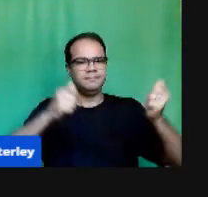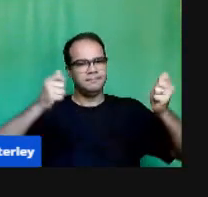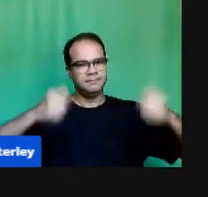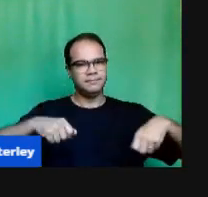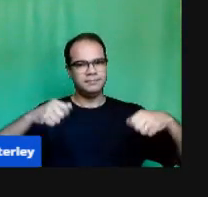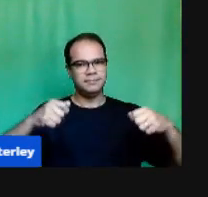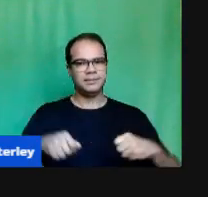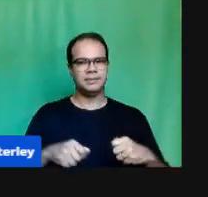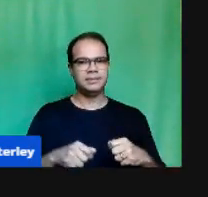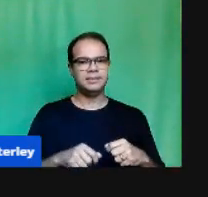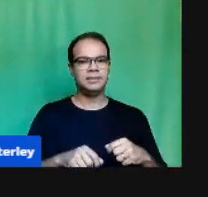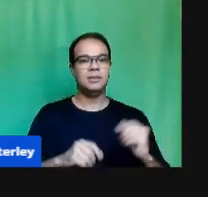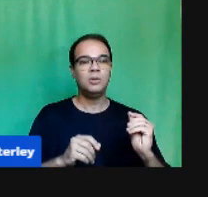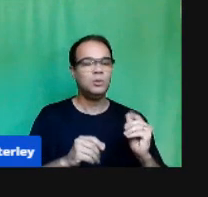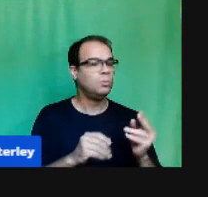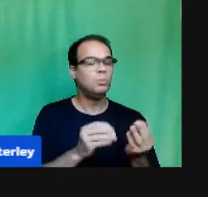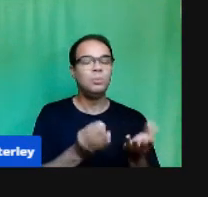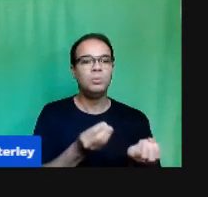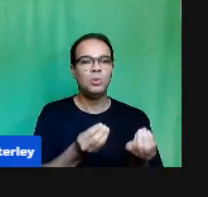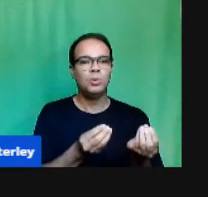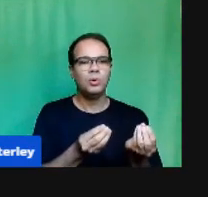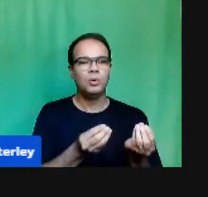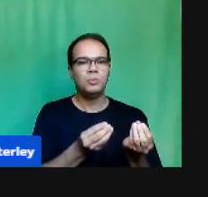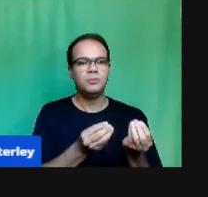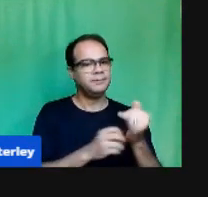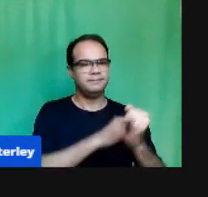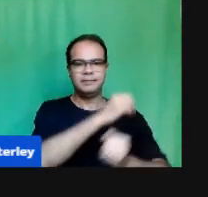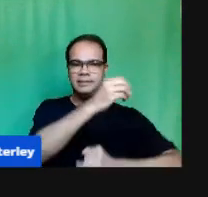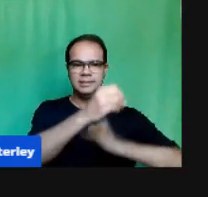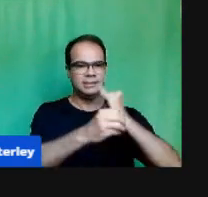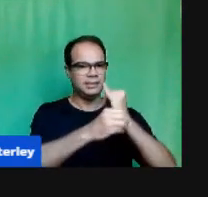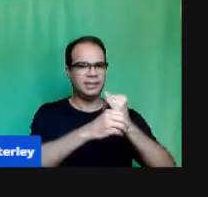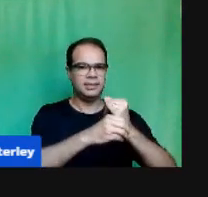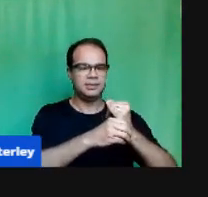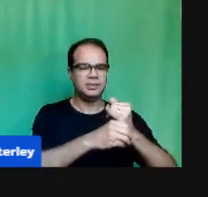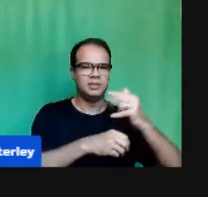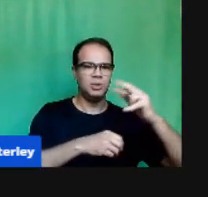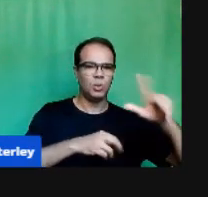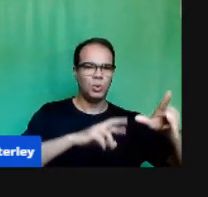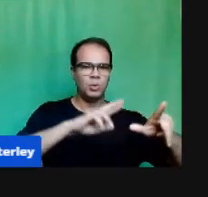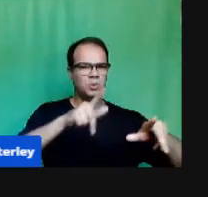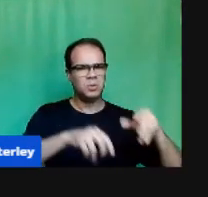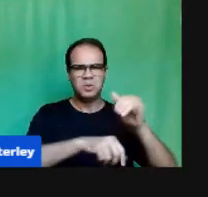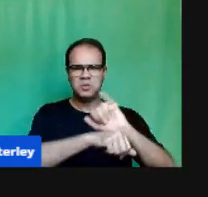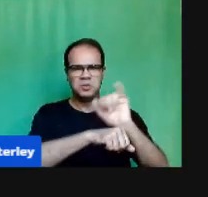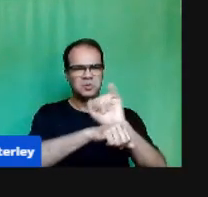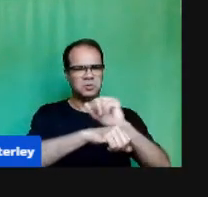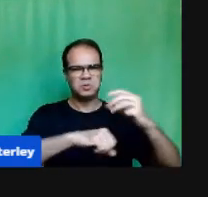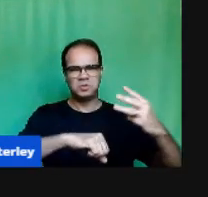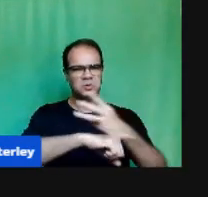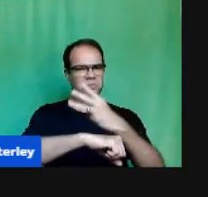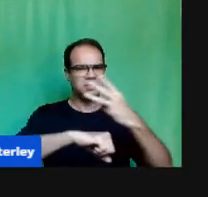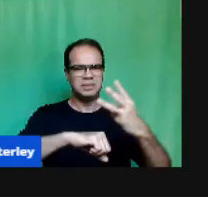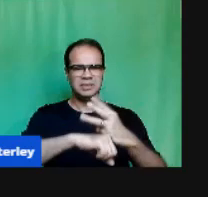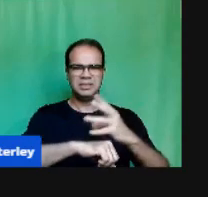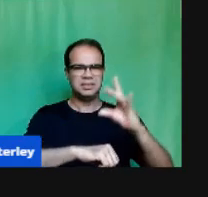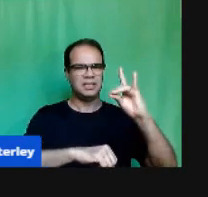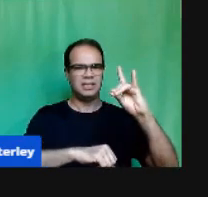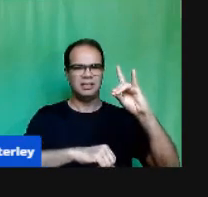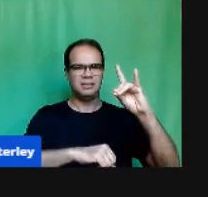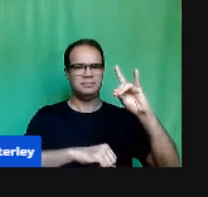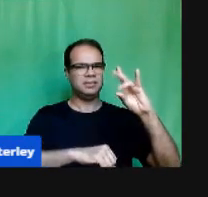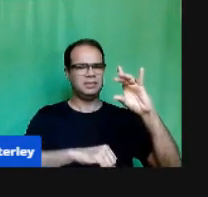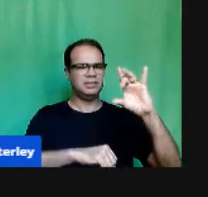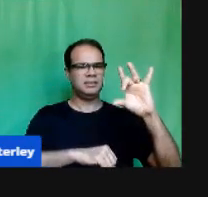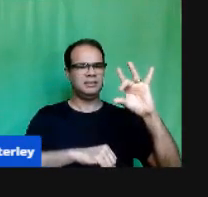Das tecnologias Digitais E pela Habitação Nos ambientes Virtuais De